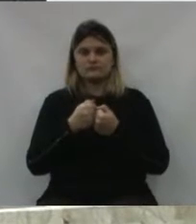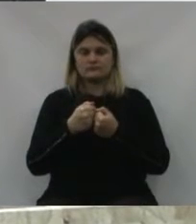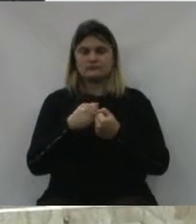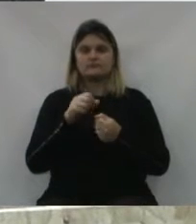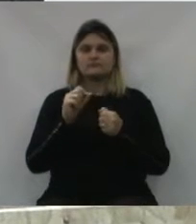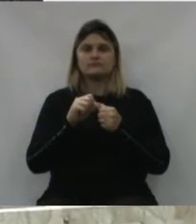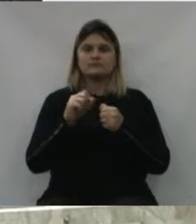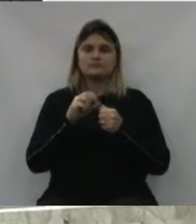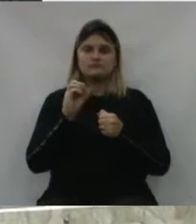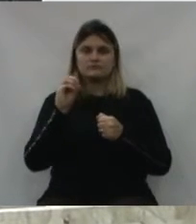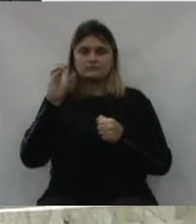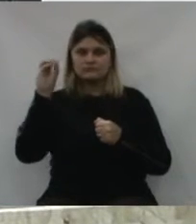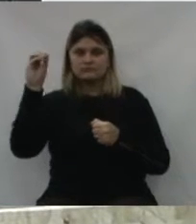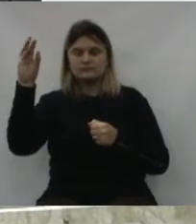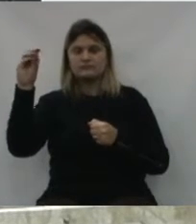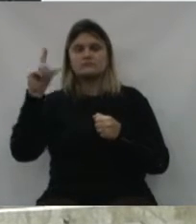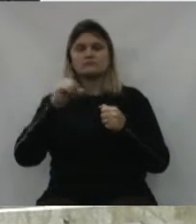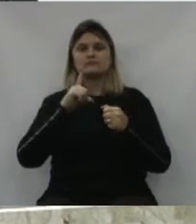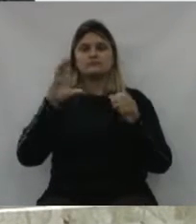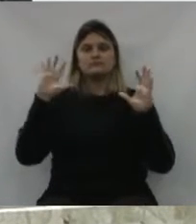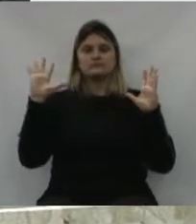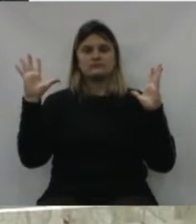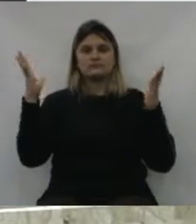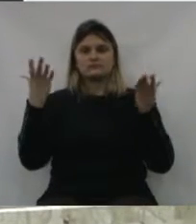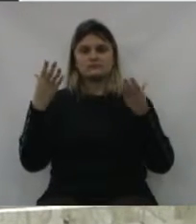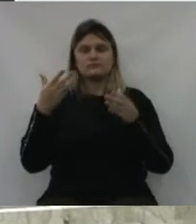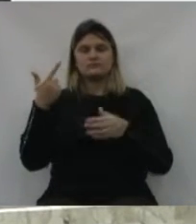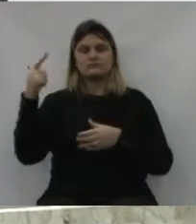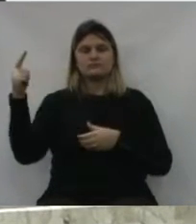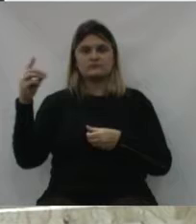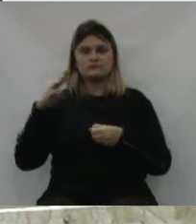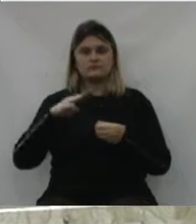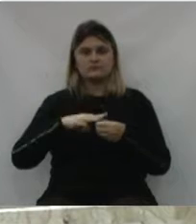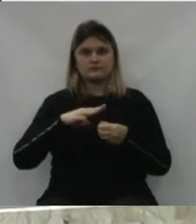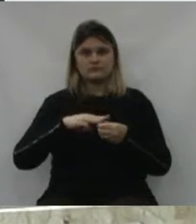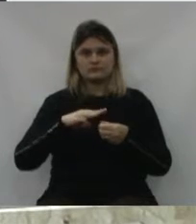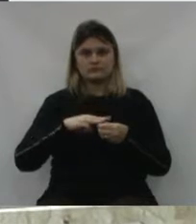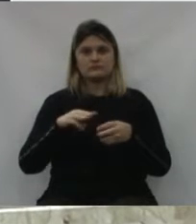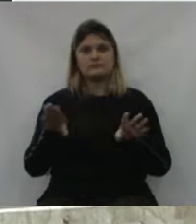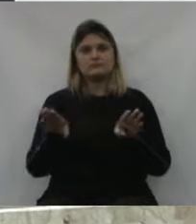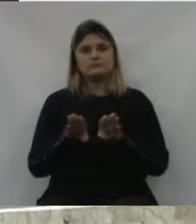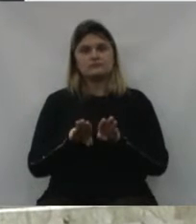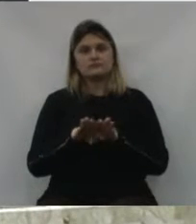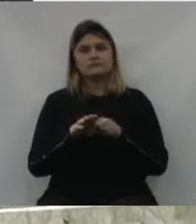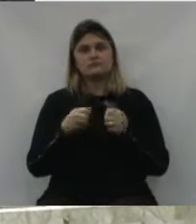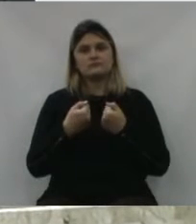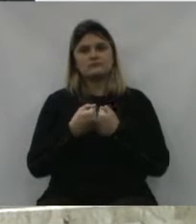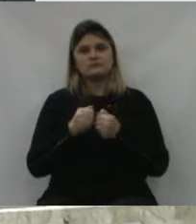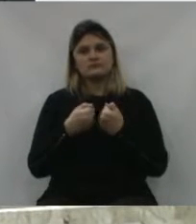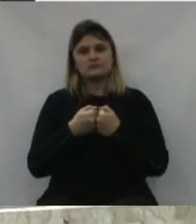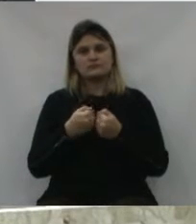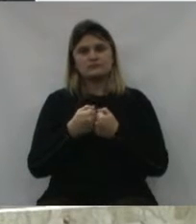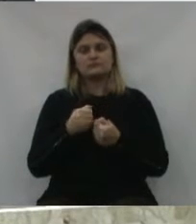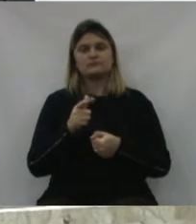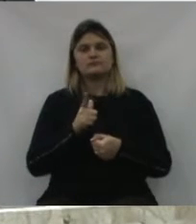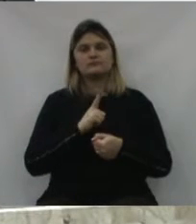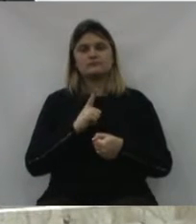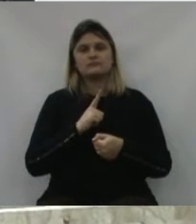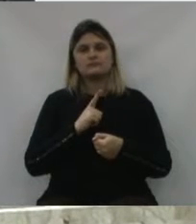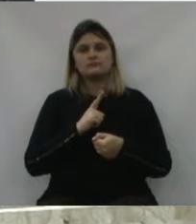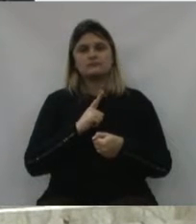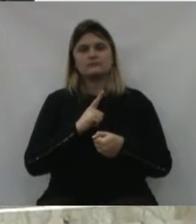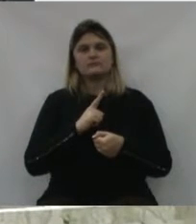da terceira idade, que faz suas viagens com fraternizações fora do município, e também um ônibus,